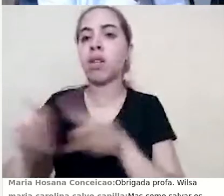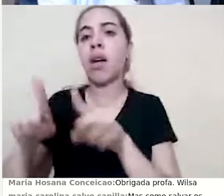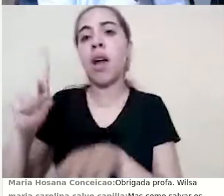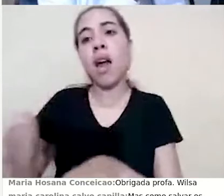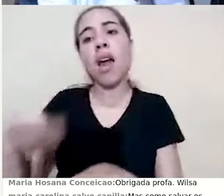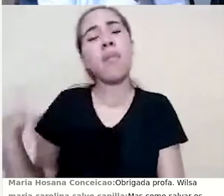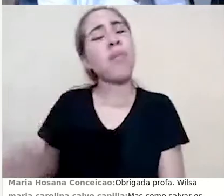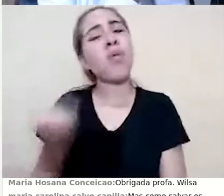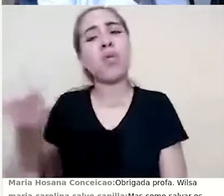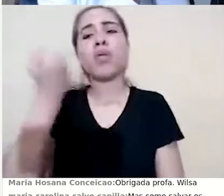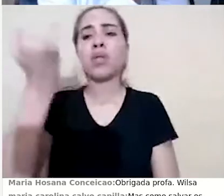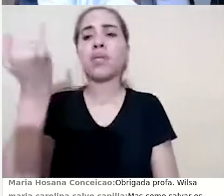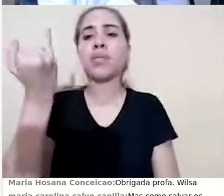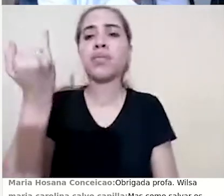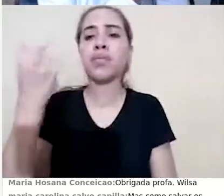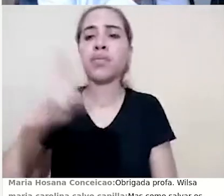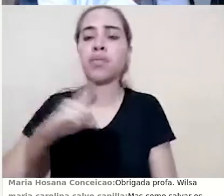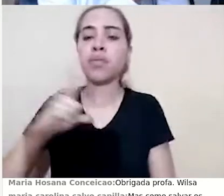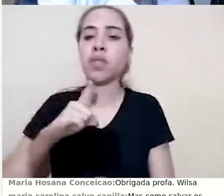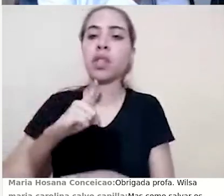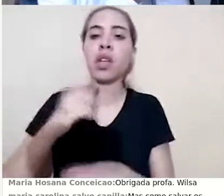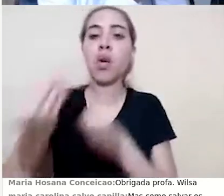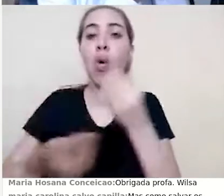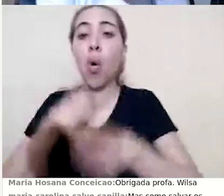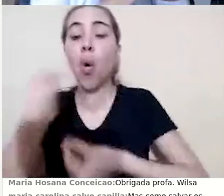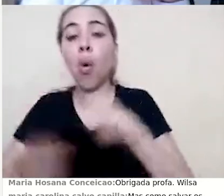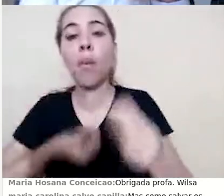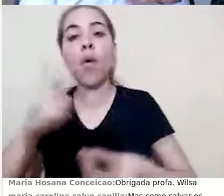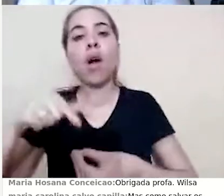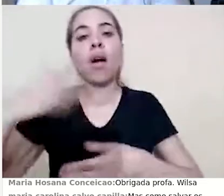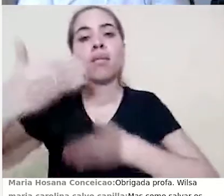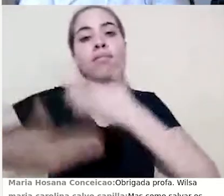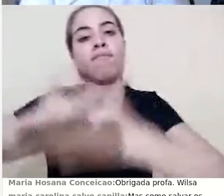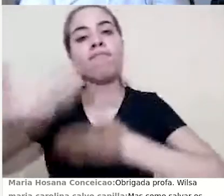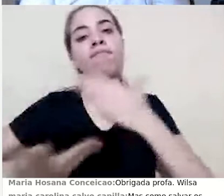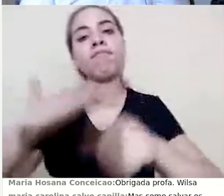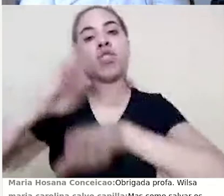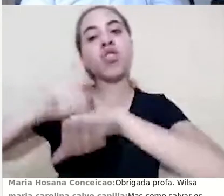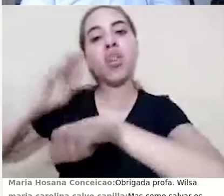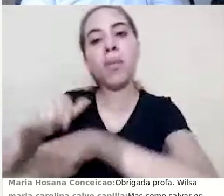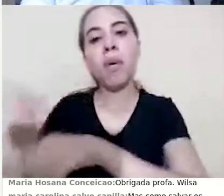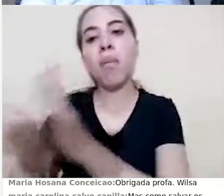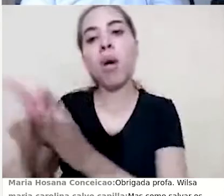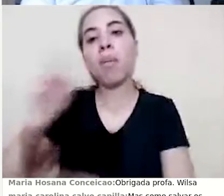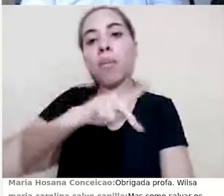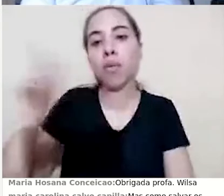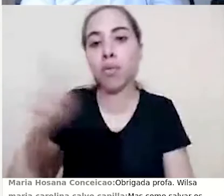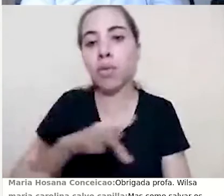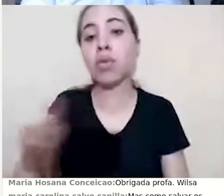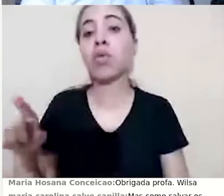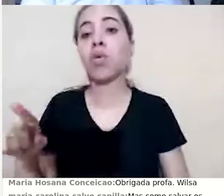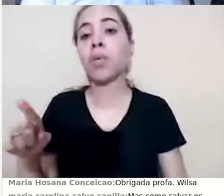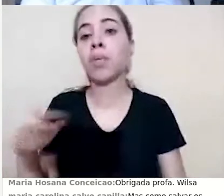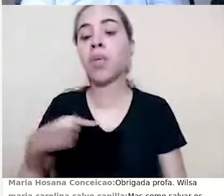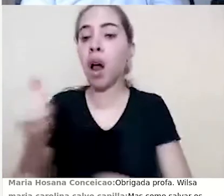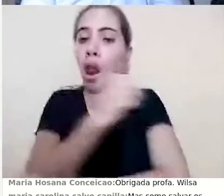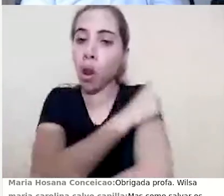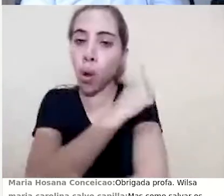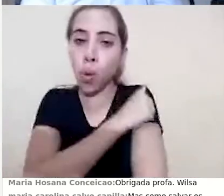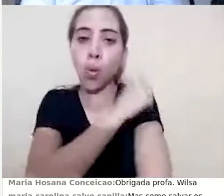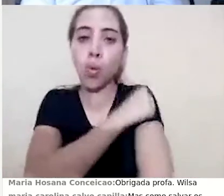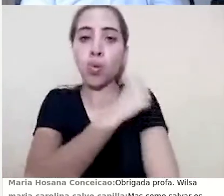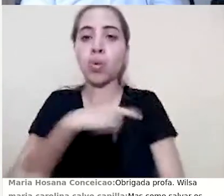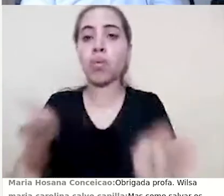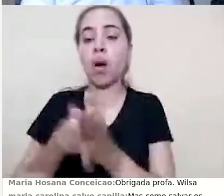importantes para delinear um pouco como é o processo de chamada do professor, de atração dos alunos para dentro da